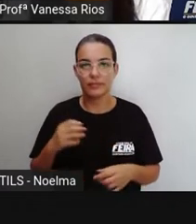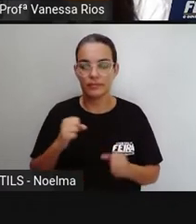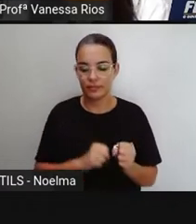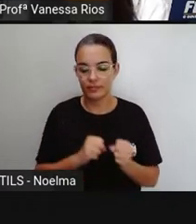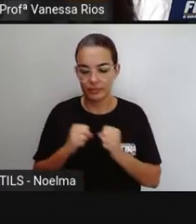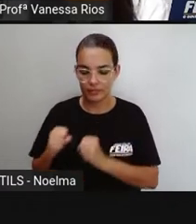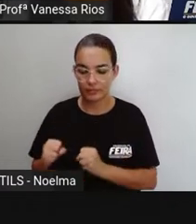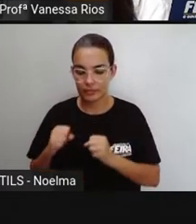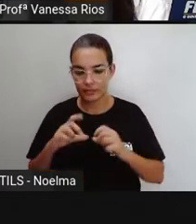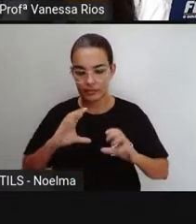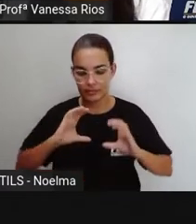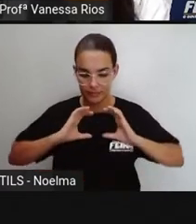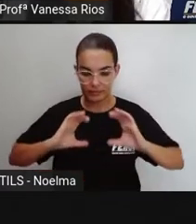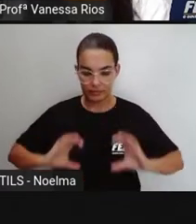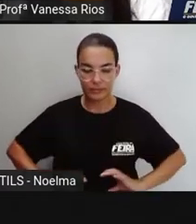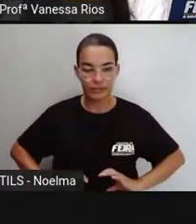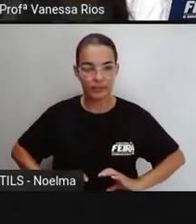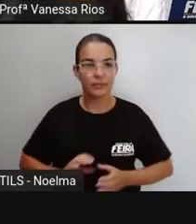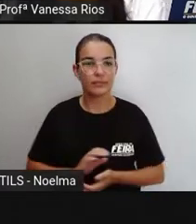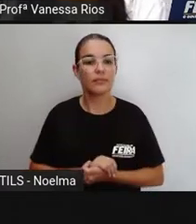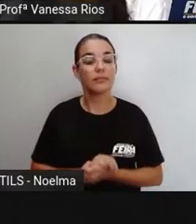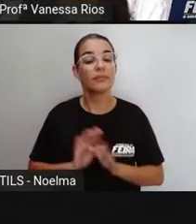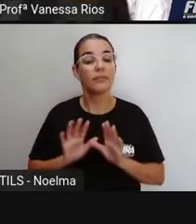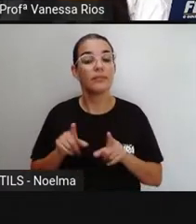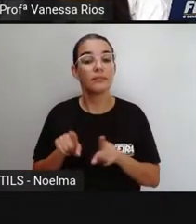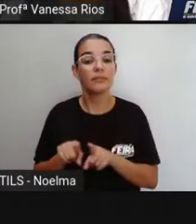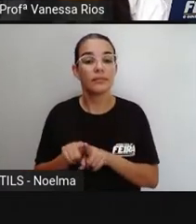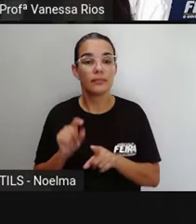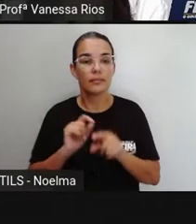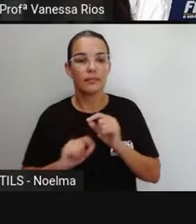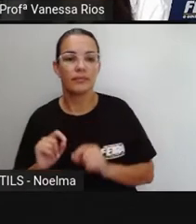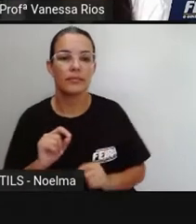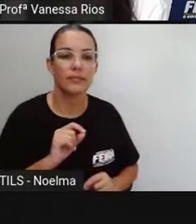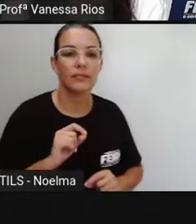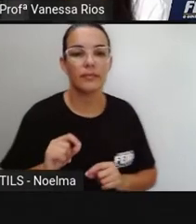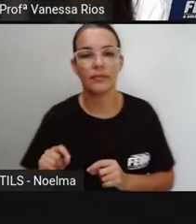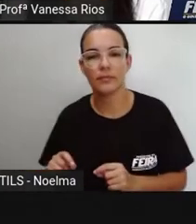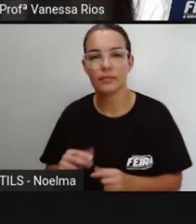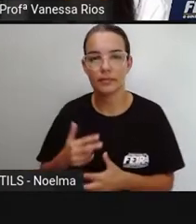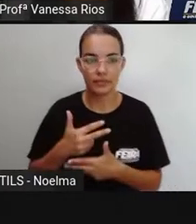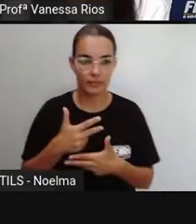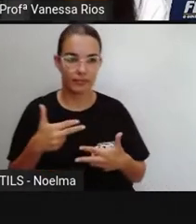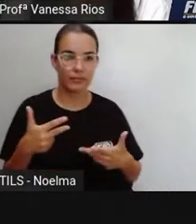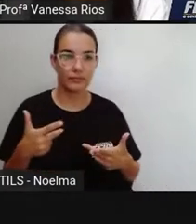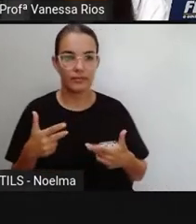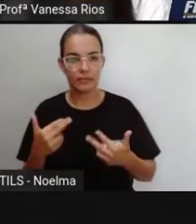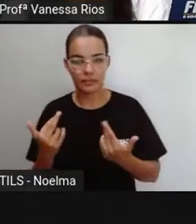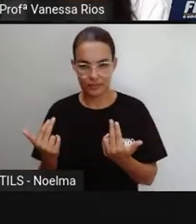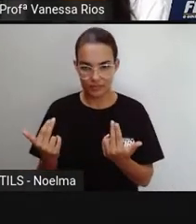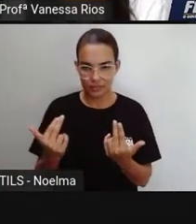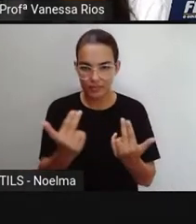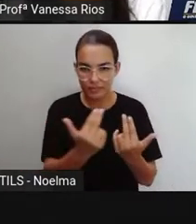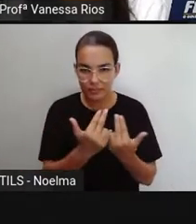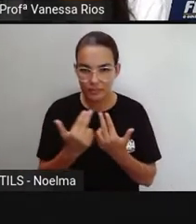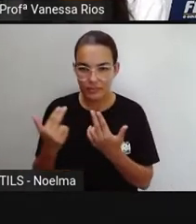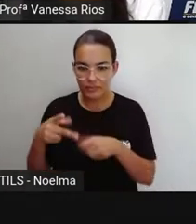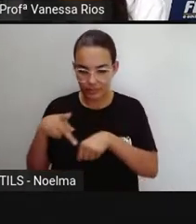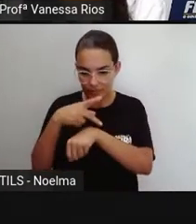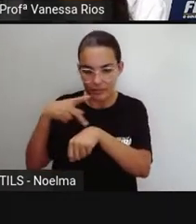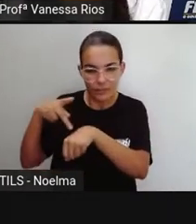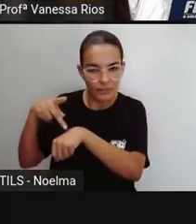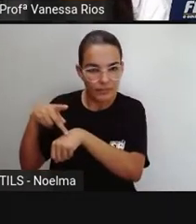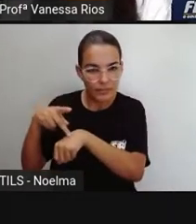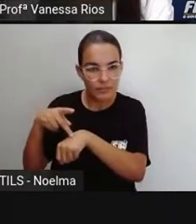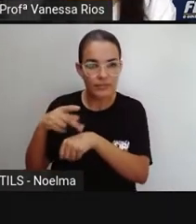poder de cidadão. E aí o exercício da cidadania não é igual em todos os países, pois cada país